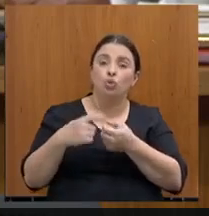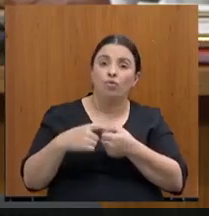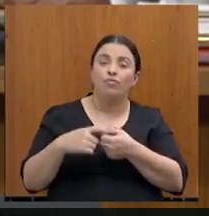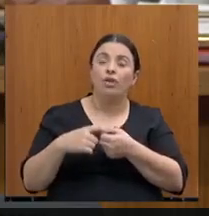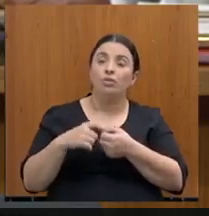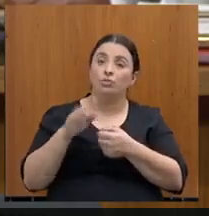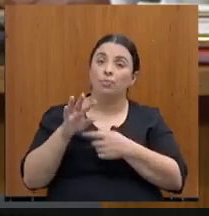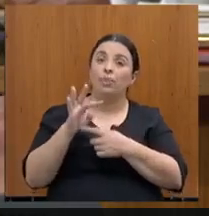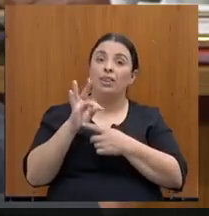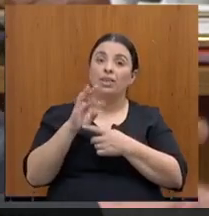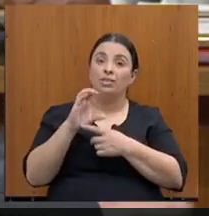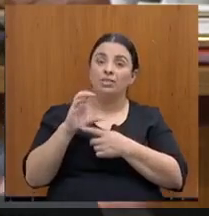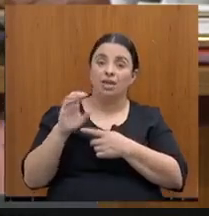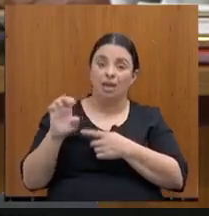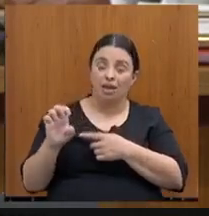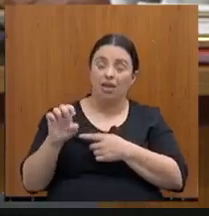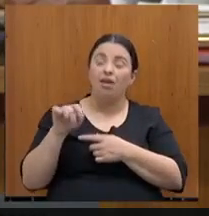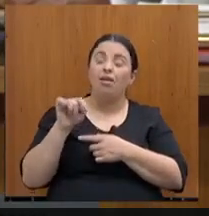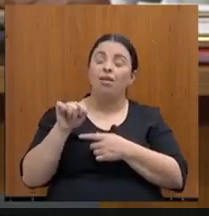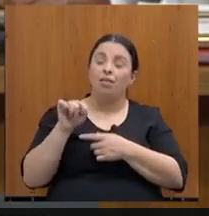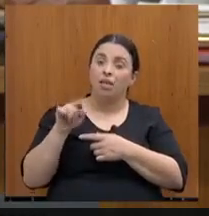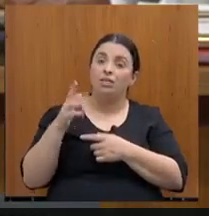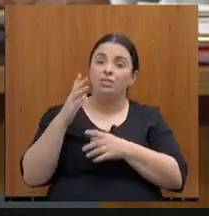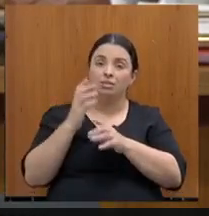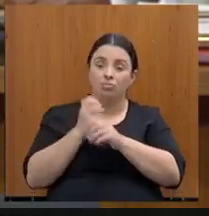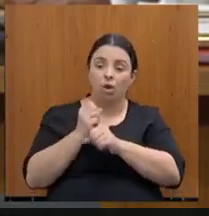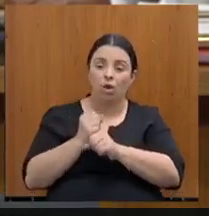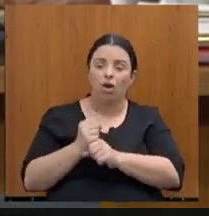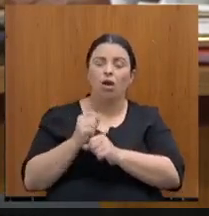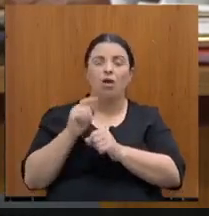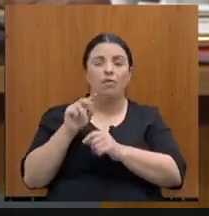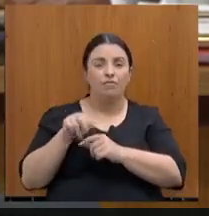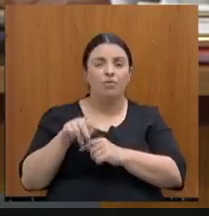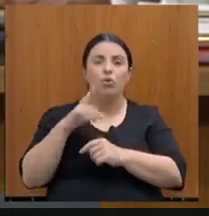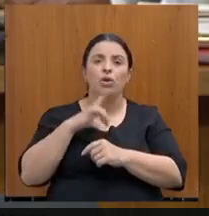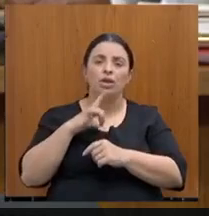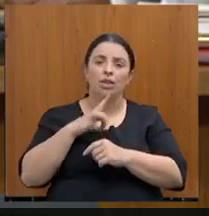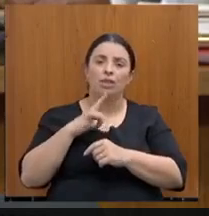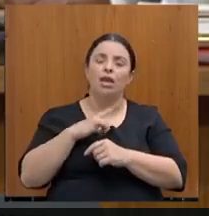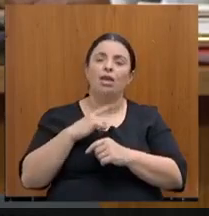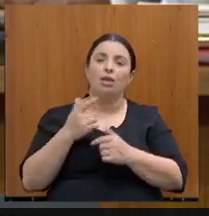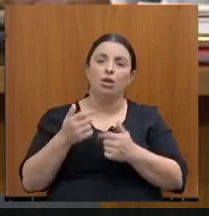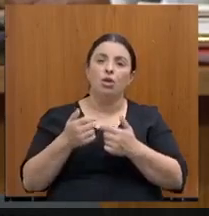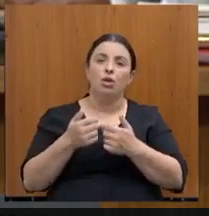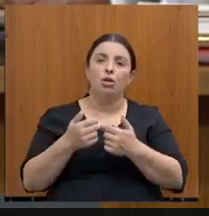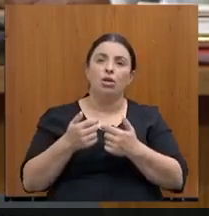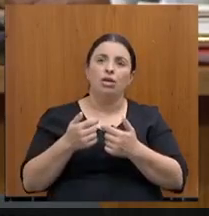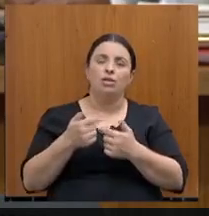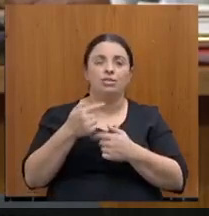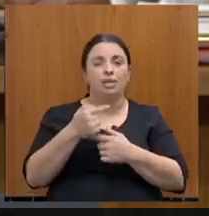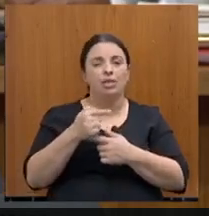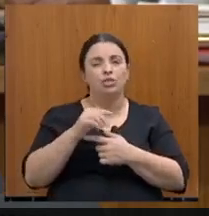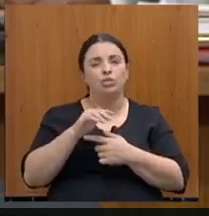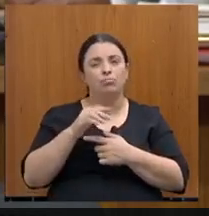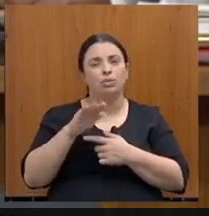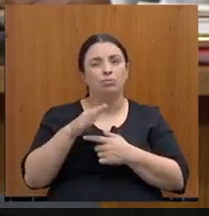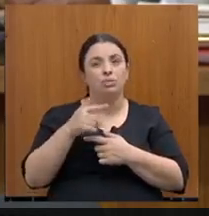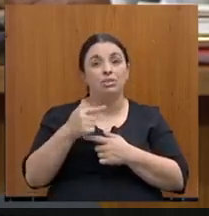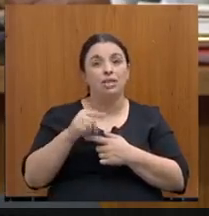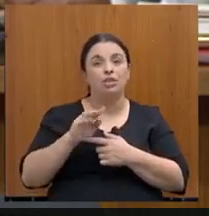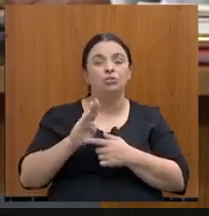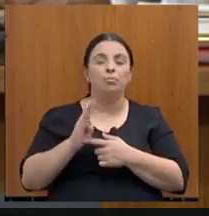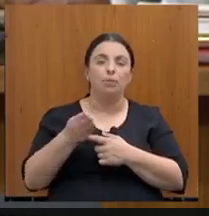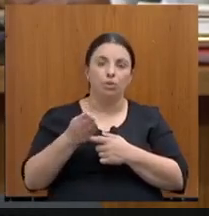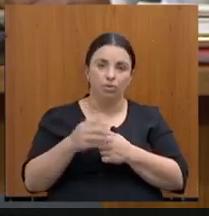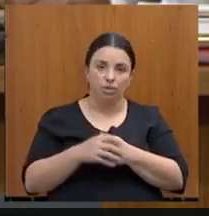levantamento, nós também, então temos dos governos anteriores e também do governo atual, algo também próximo a 7 bilhões. Então, e os